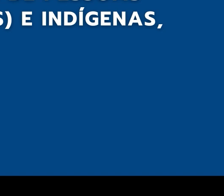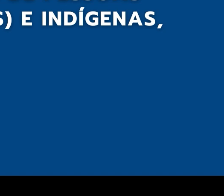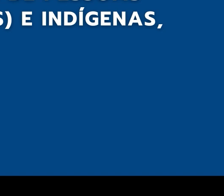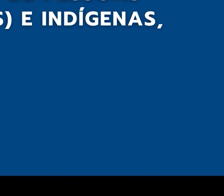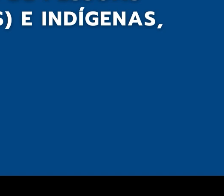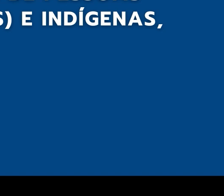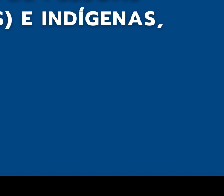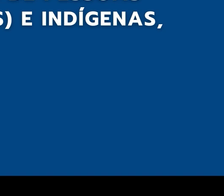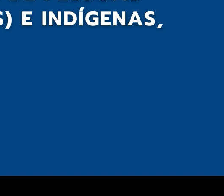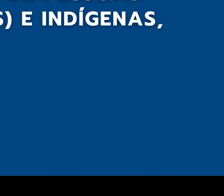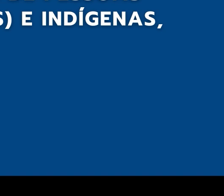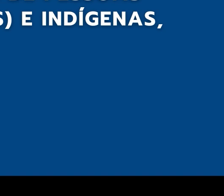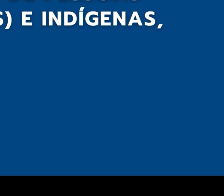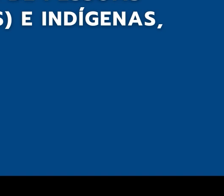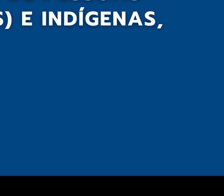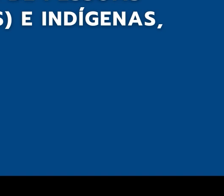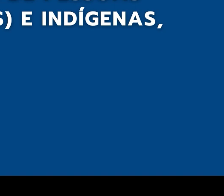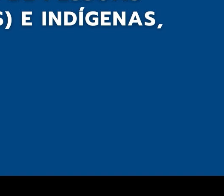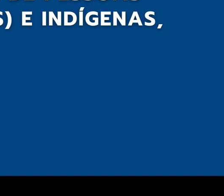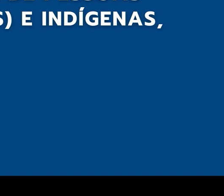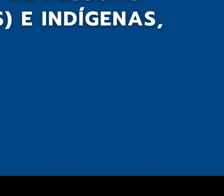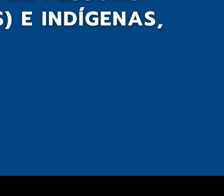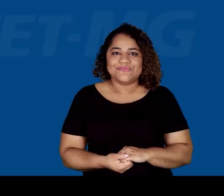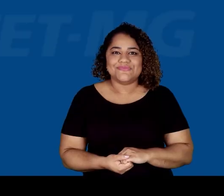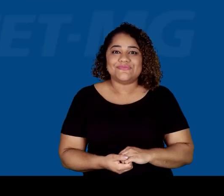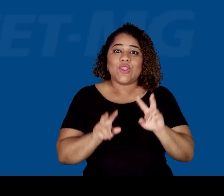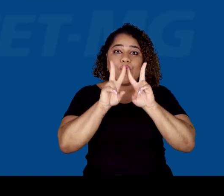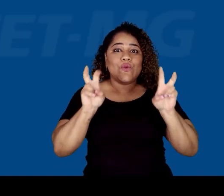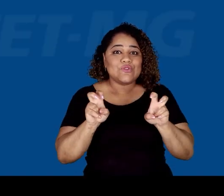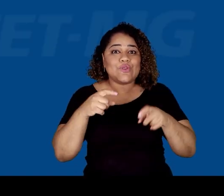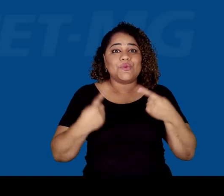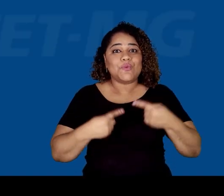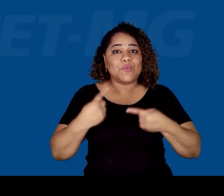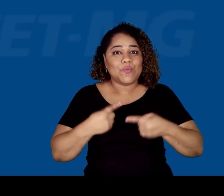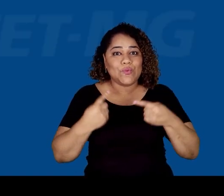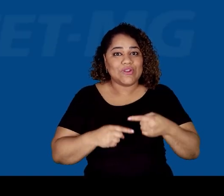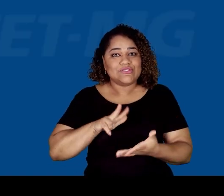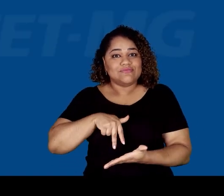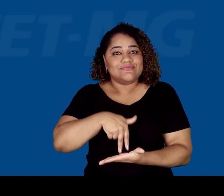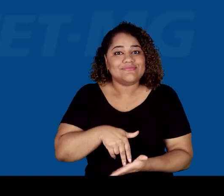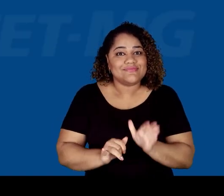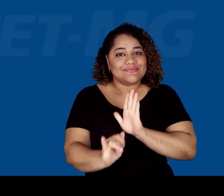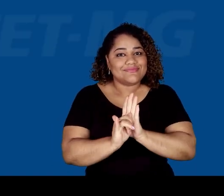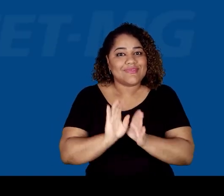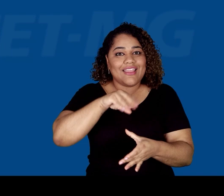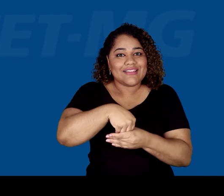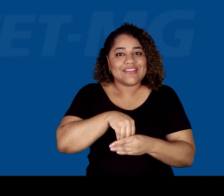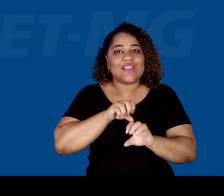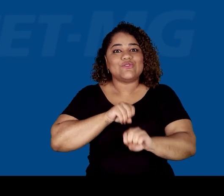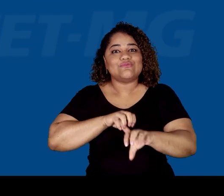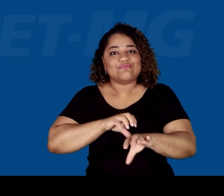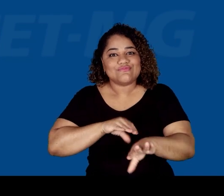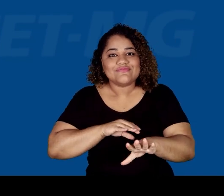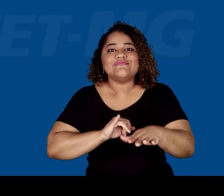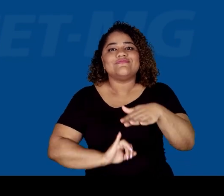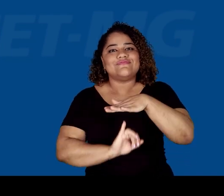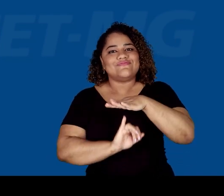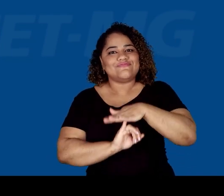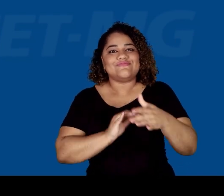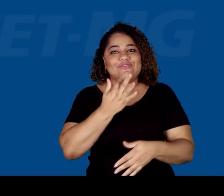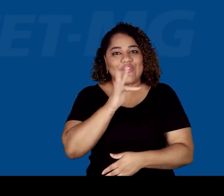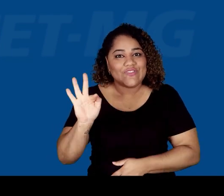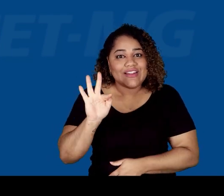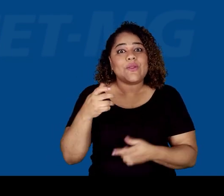bege e, por cima, uma jaqueta jeans. Sobre a política de ações afirmativas em instituições federais de ensino,